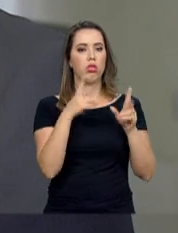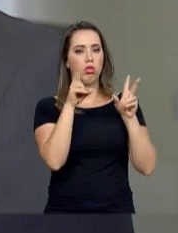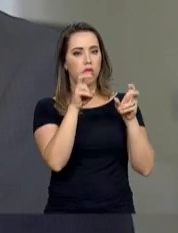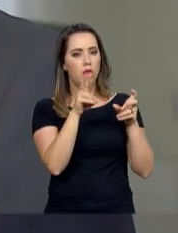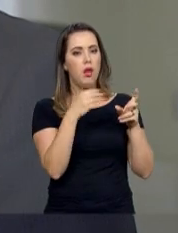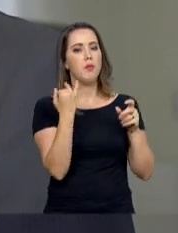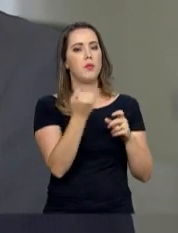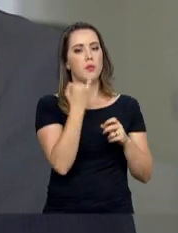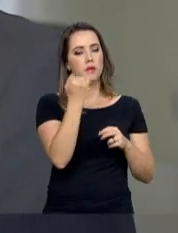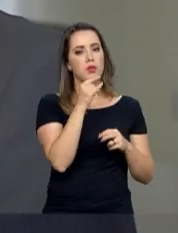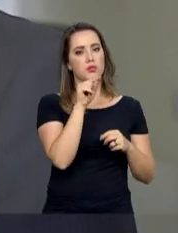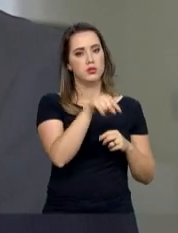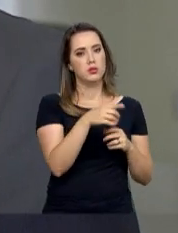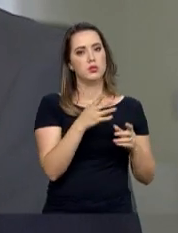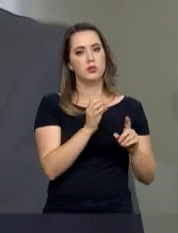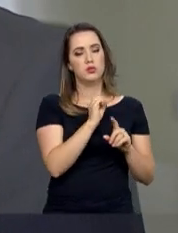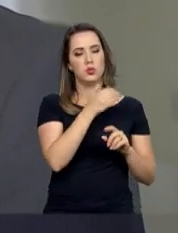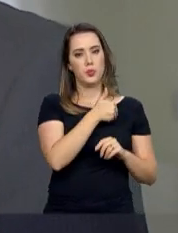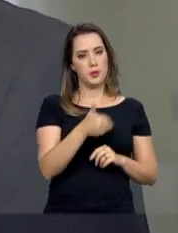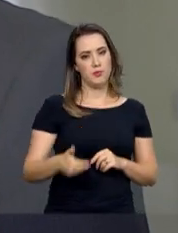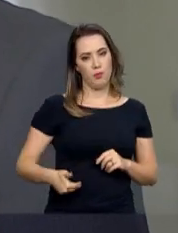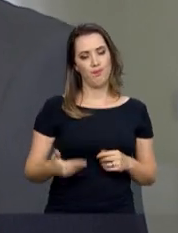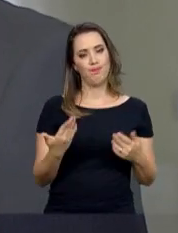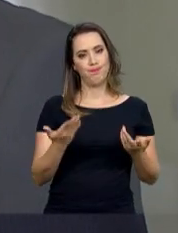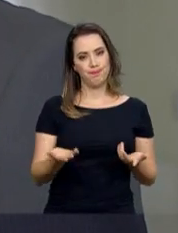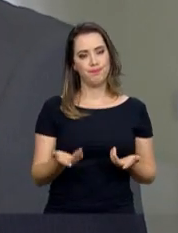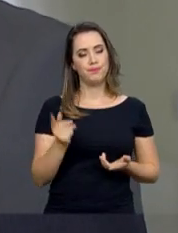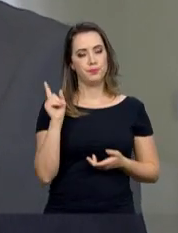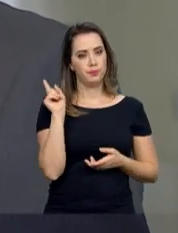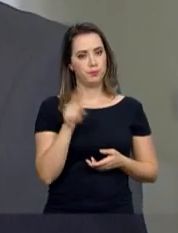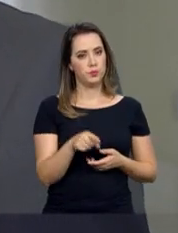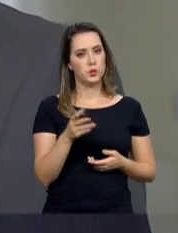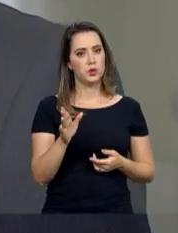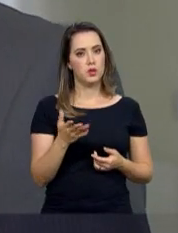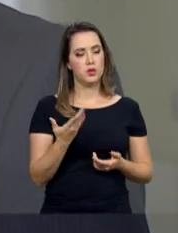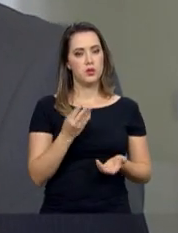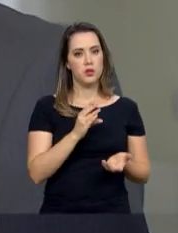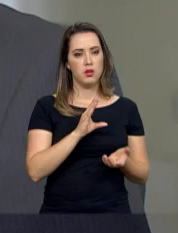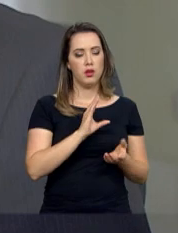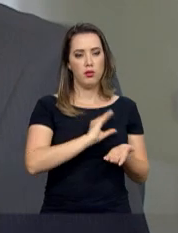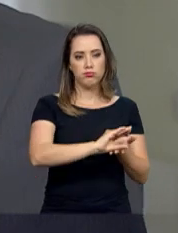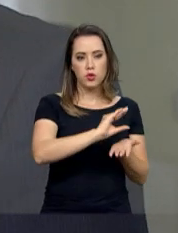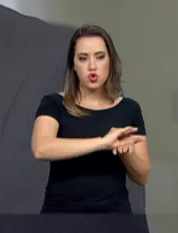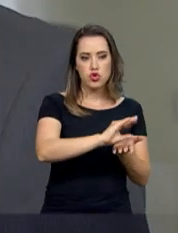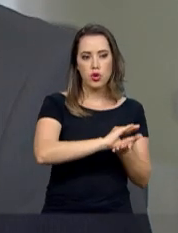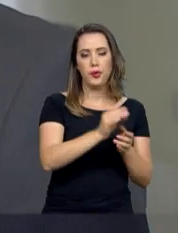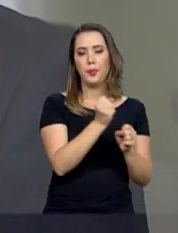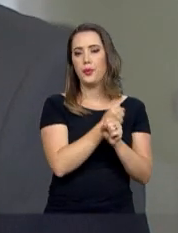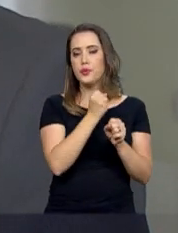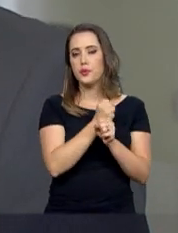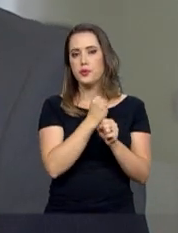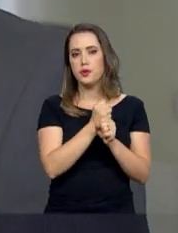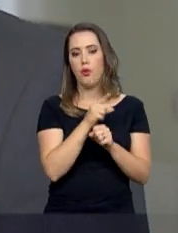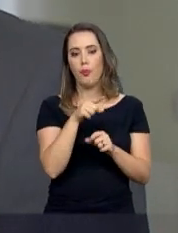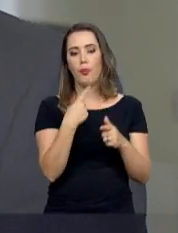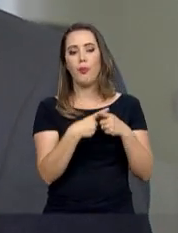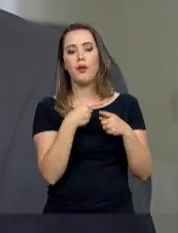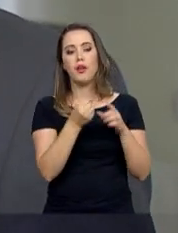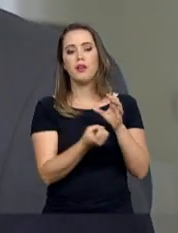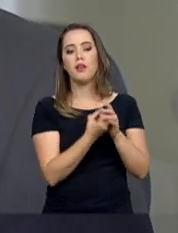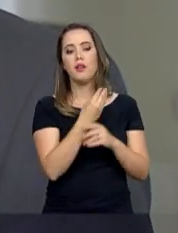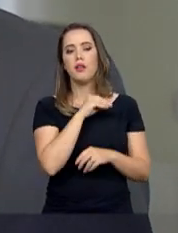sensível para o Estado. O provimento da infraestrutura gera emprego, ele gera renda, ele